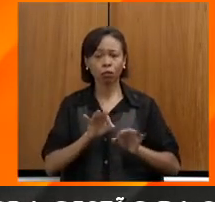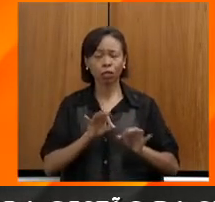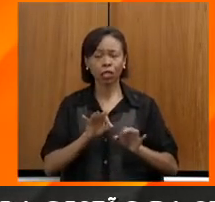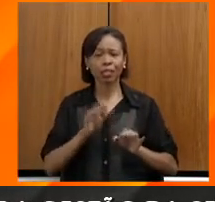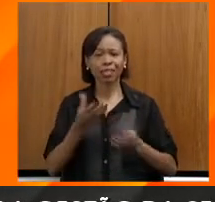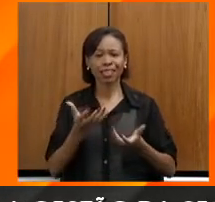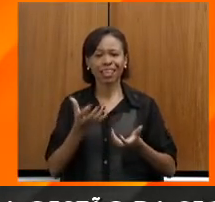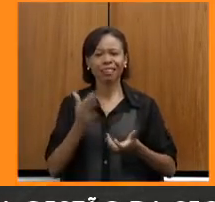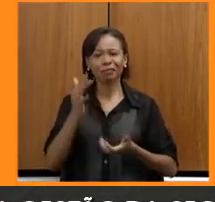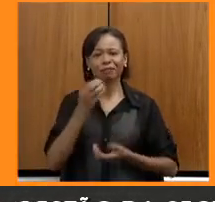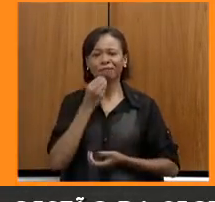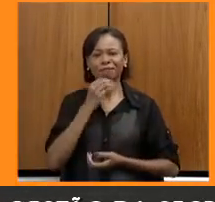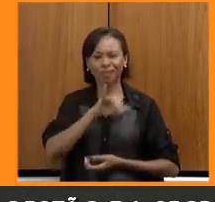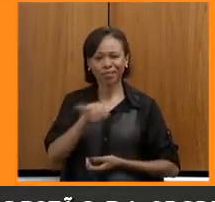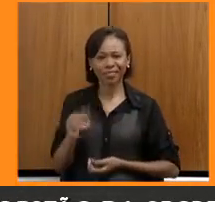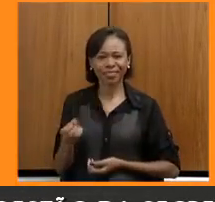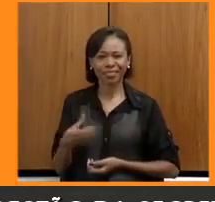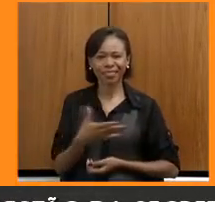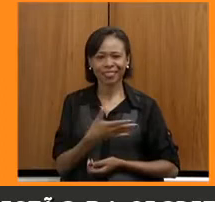oportunidades.